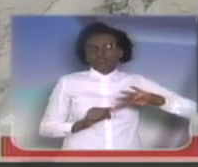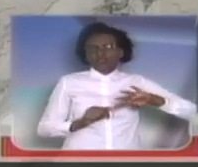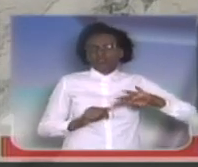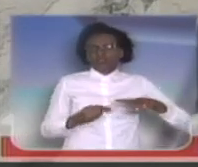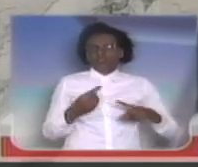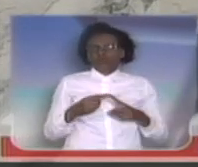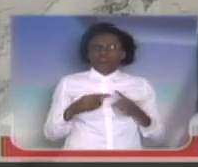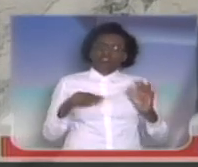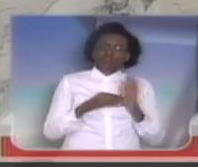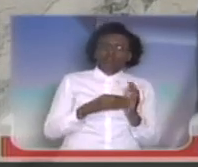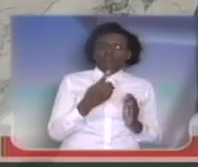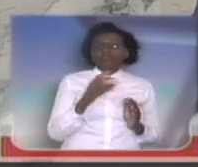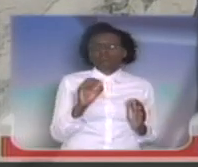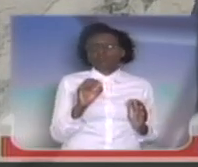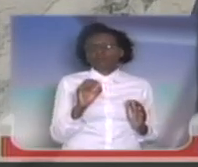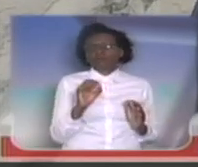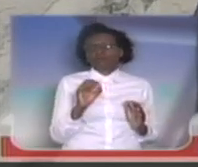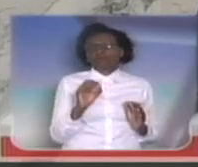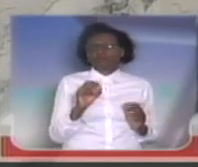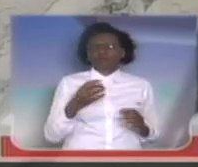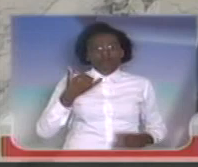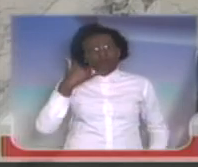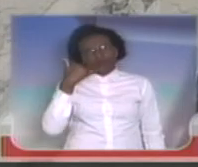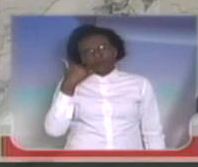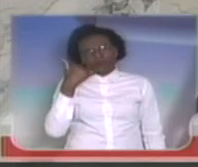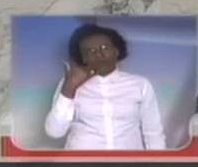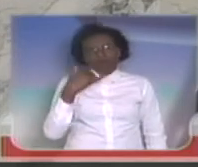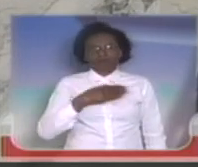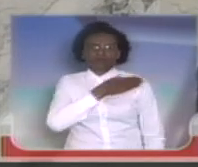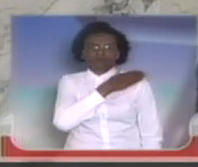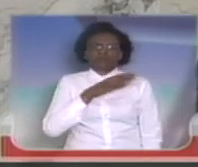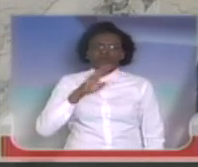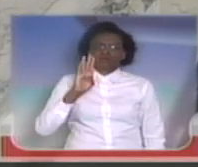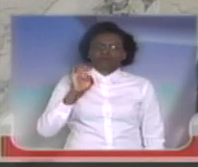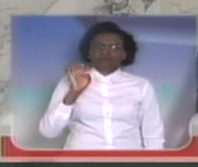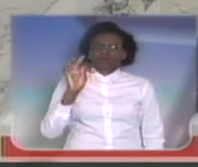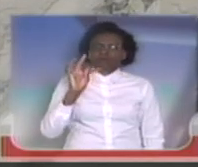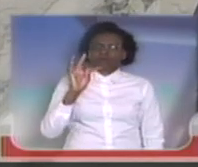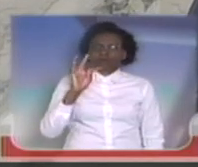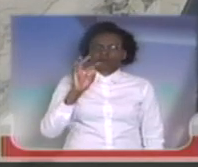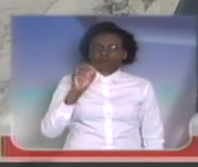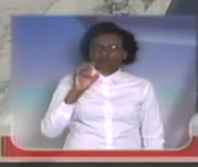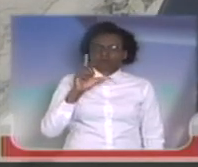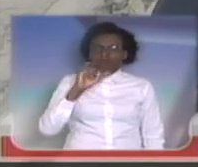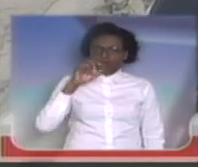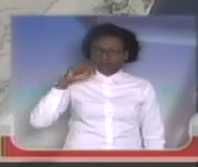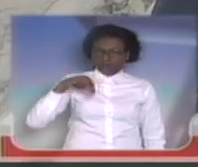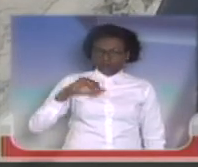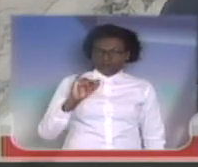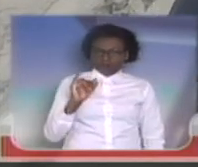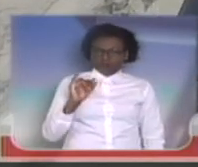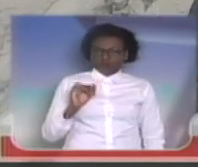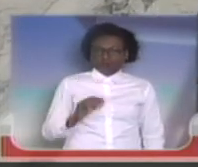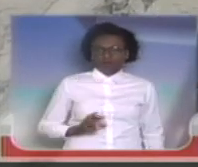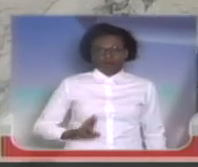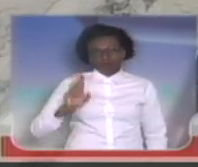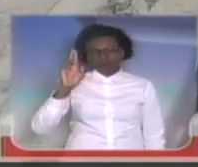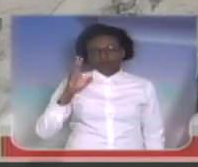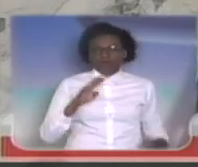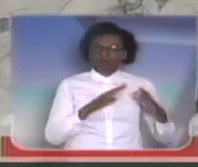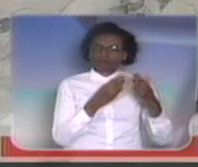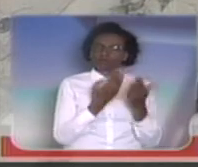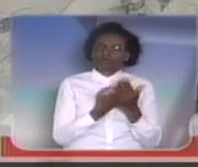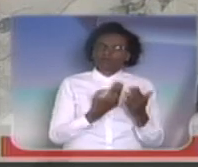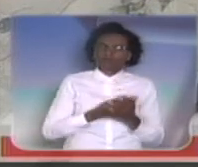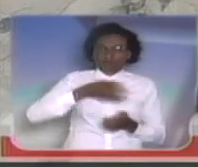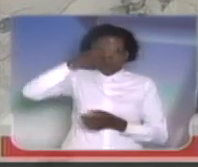andar. Eu liguei, então, para o Coronel Bertolini, o Coronel Bertolini é o comandante da Escola de Bombeiros, hoje, aqui de São